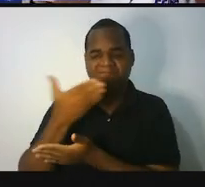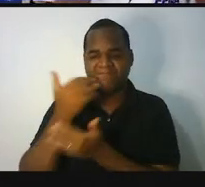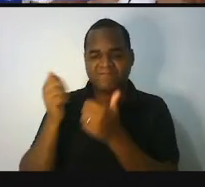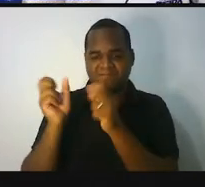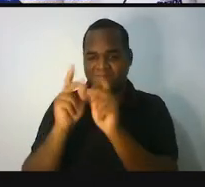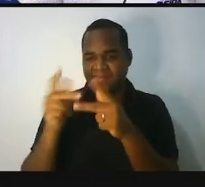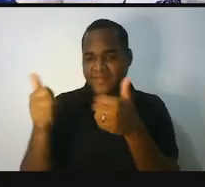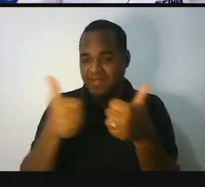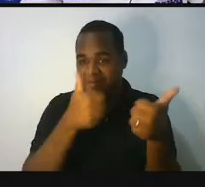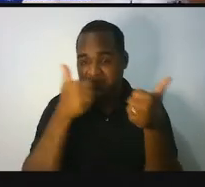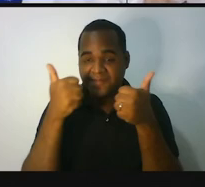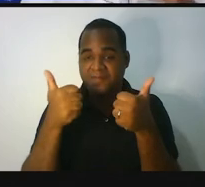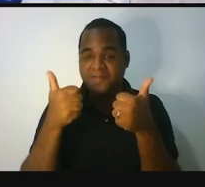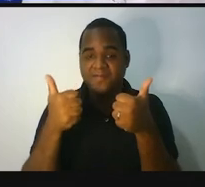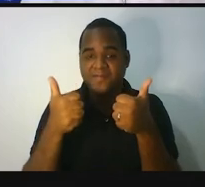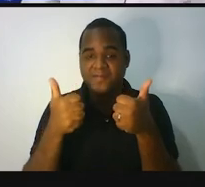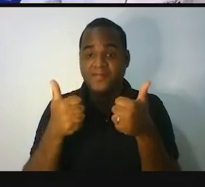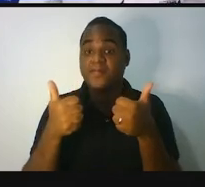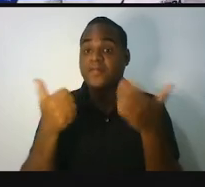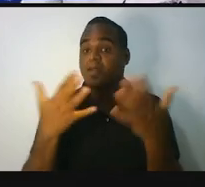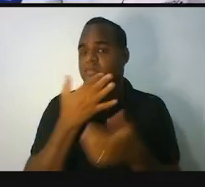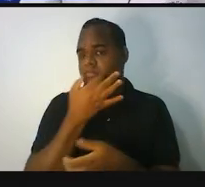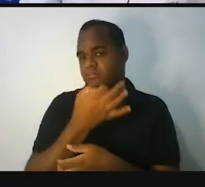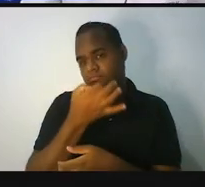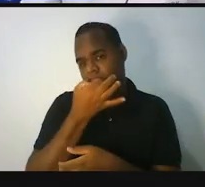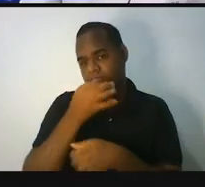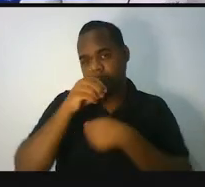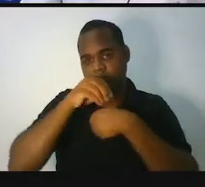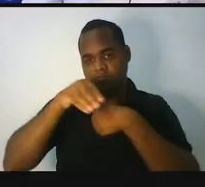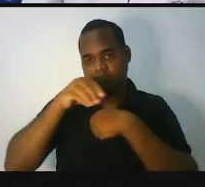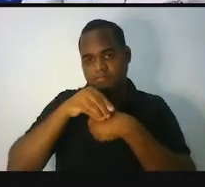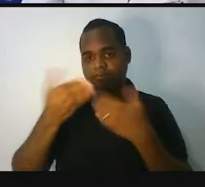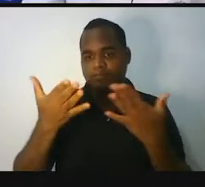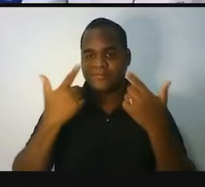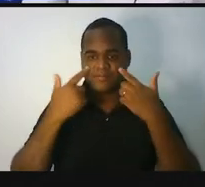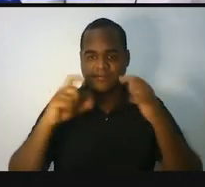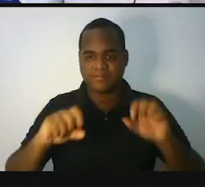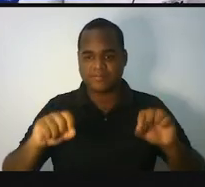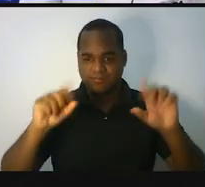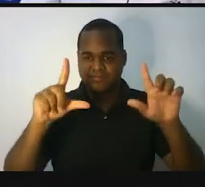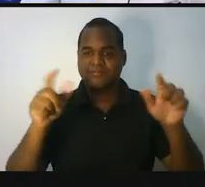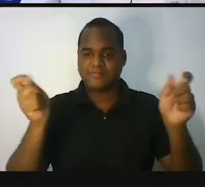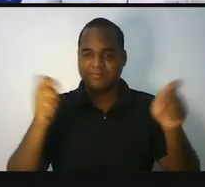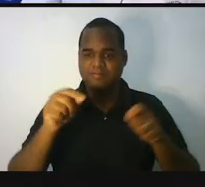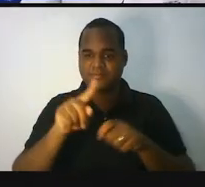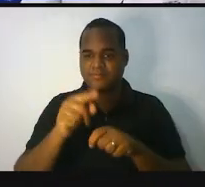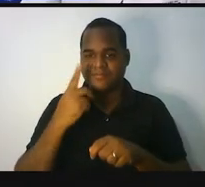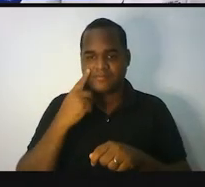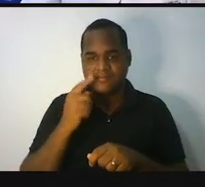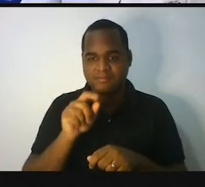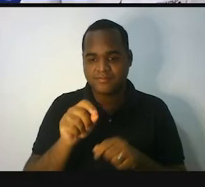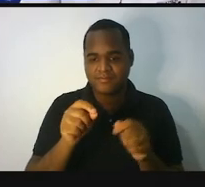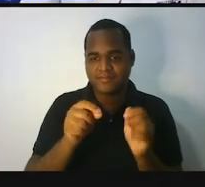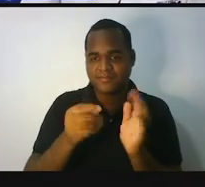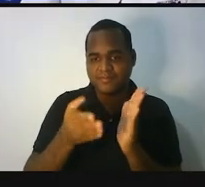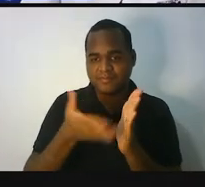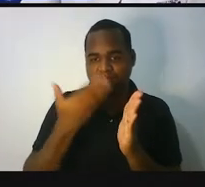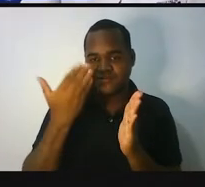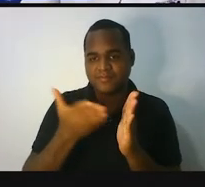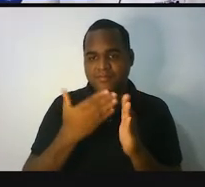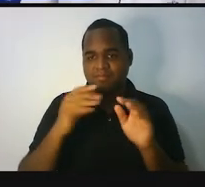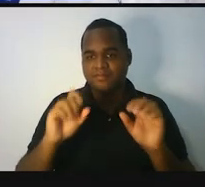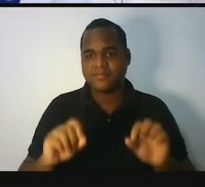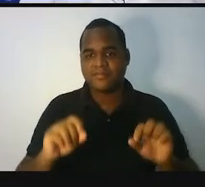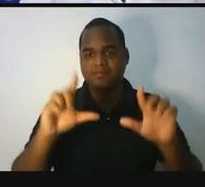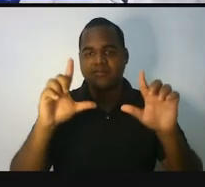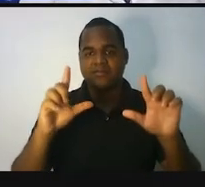Belezinha? E essa dica eu preciso compartilhar para vocês clicando aqui nesse livrinho a gente